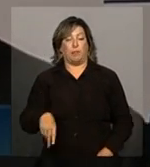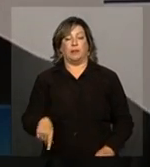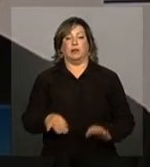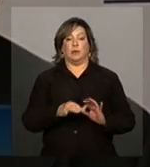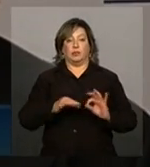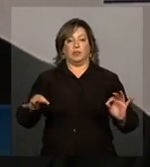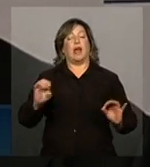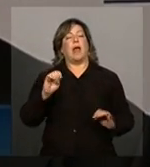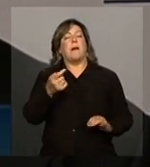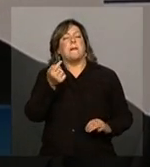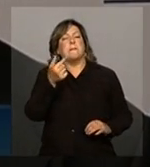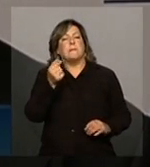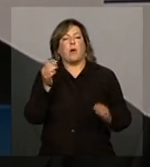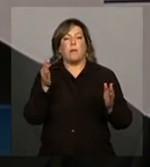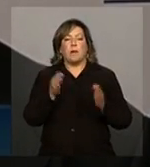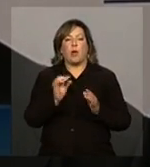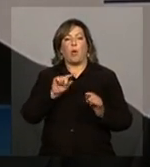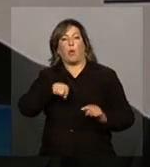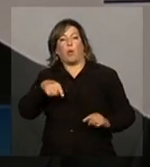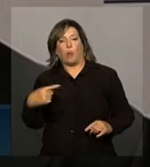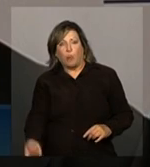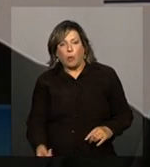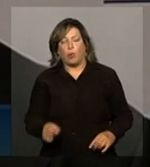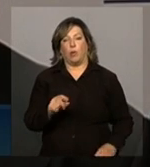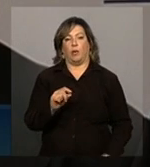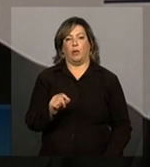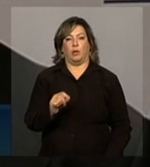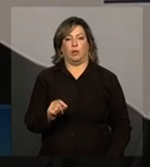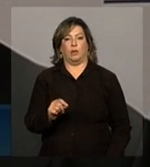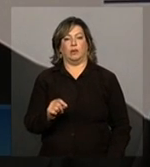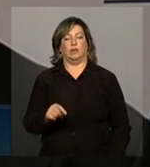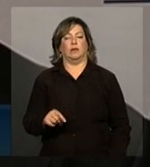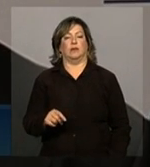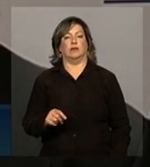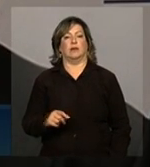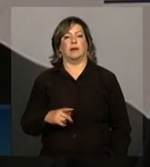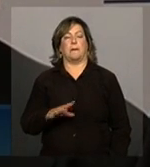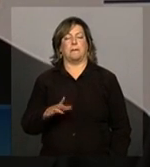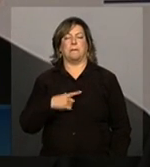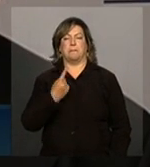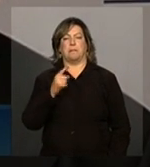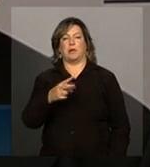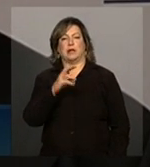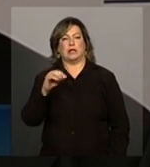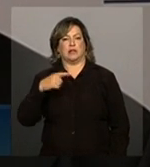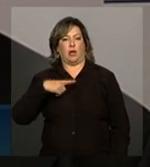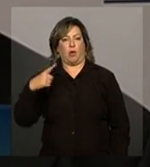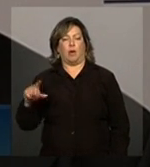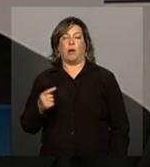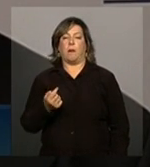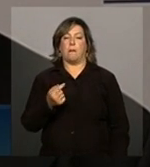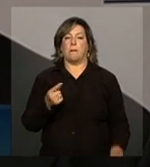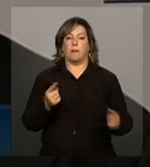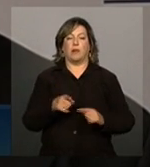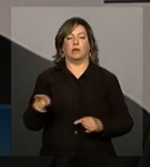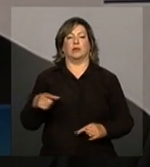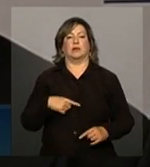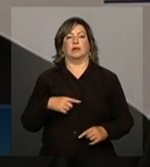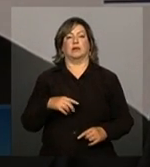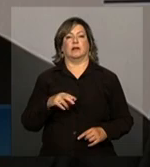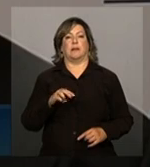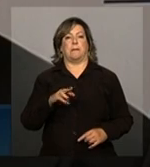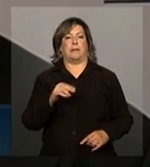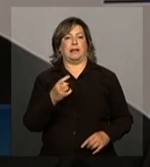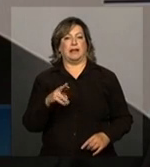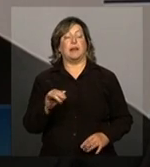menor do que a do Madeira, da 2.300, é um pouco menor do que do Madeira, mas